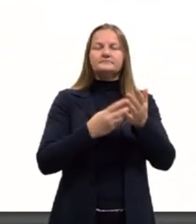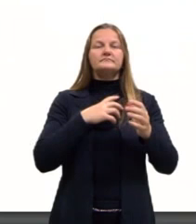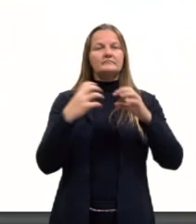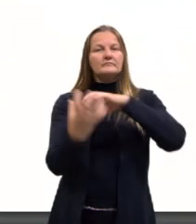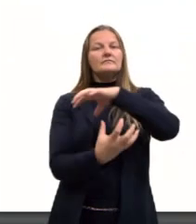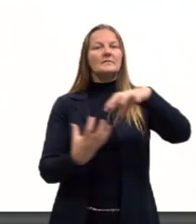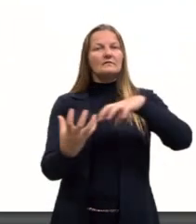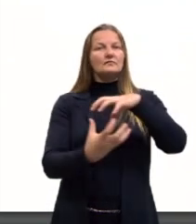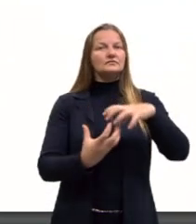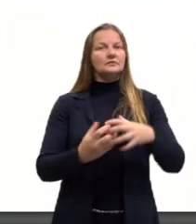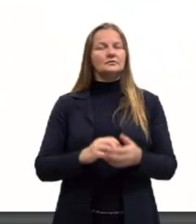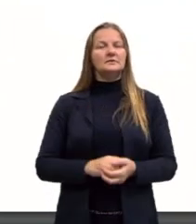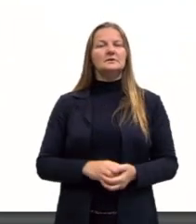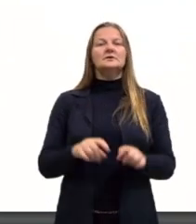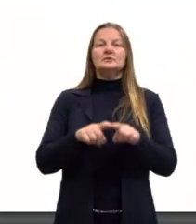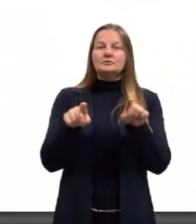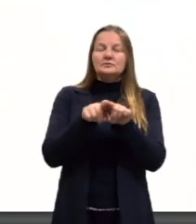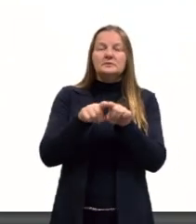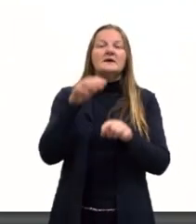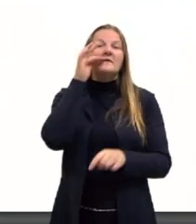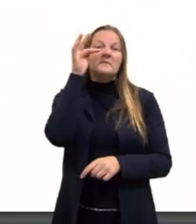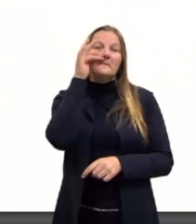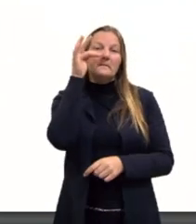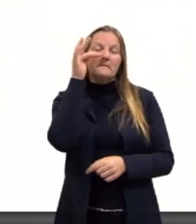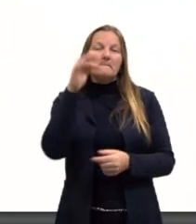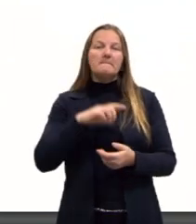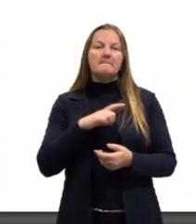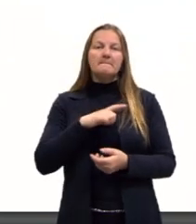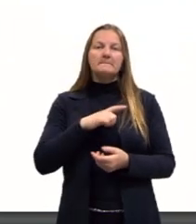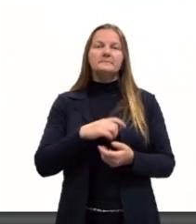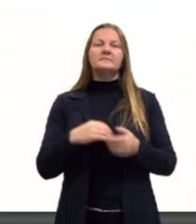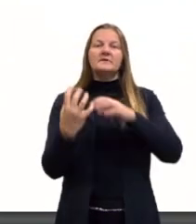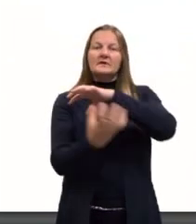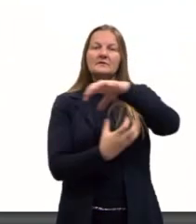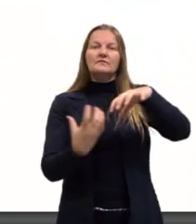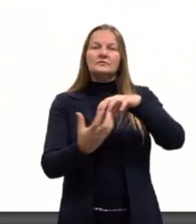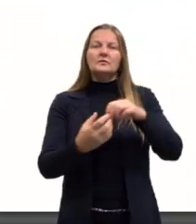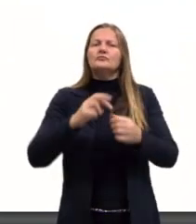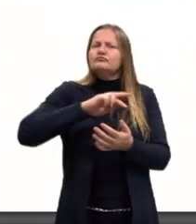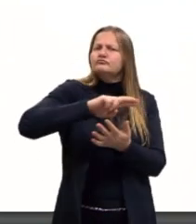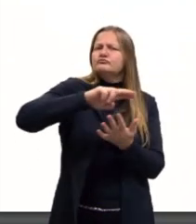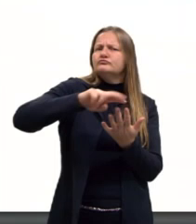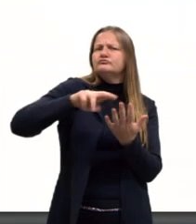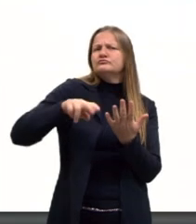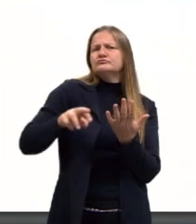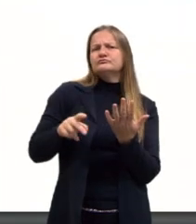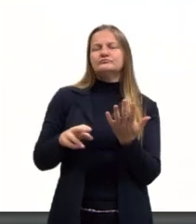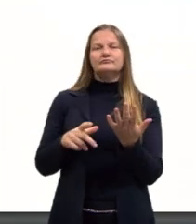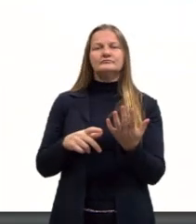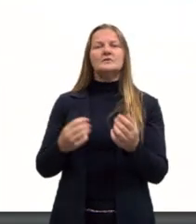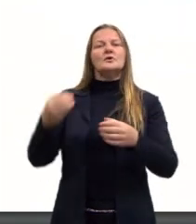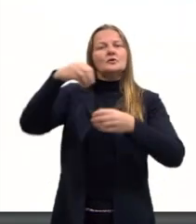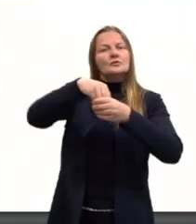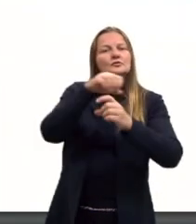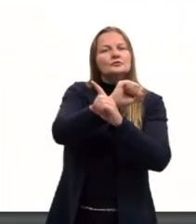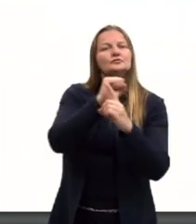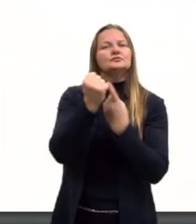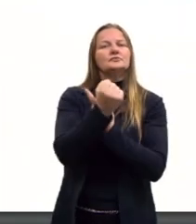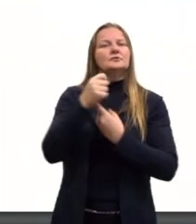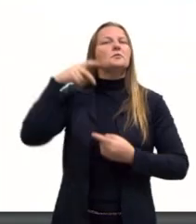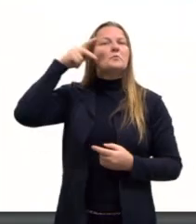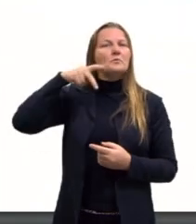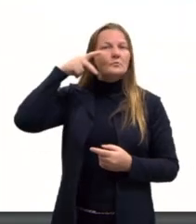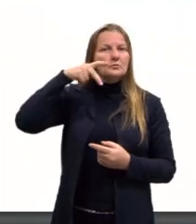revolução. E a revolução francesa, ela revolucionou em todos esses sentidos. Revolucionou a sociedade, revolucionou a